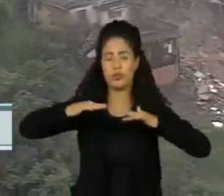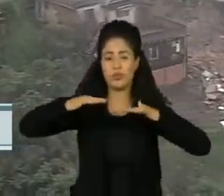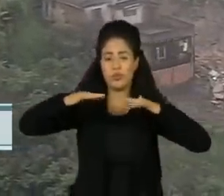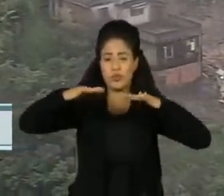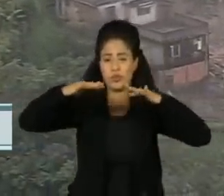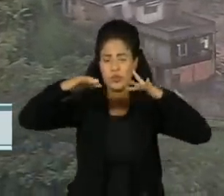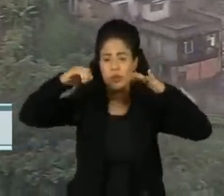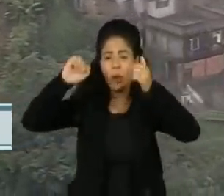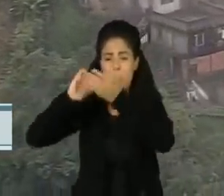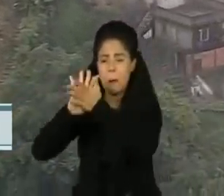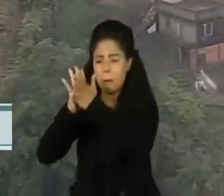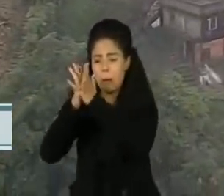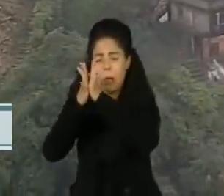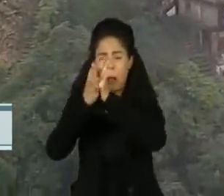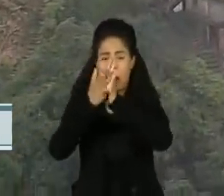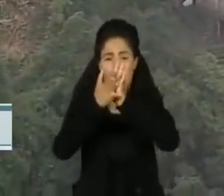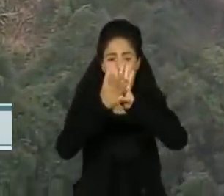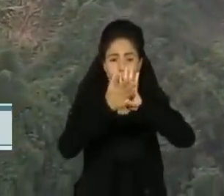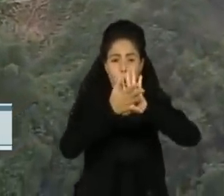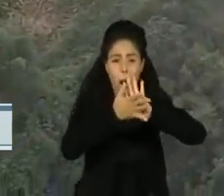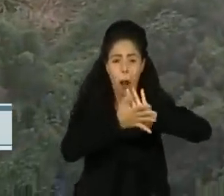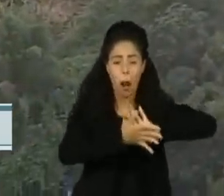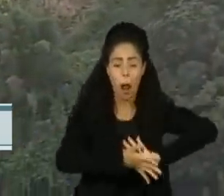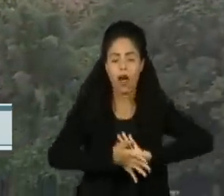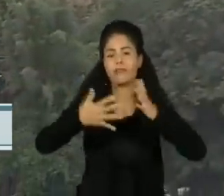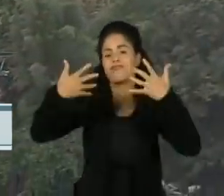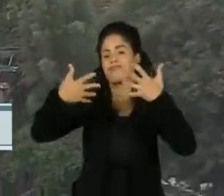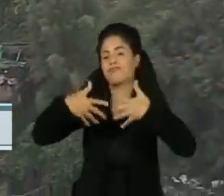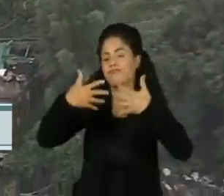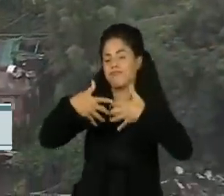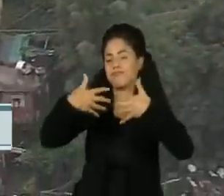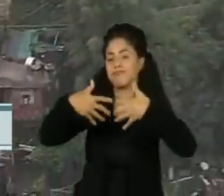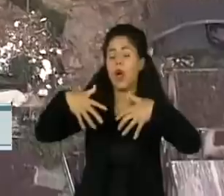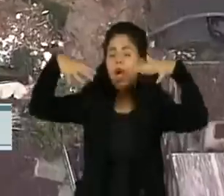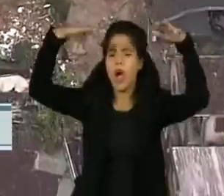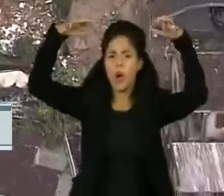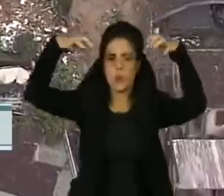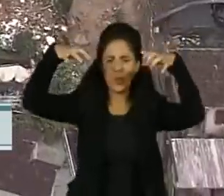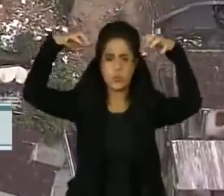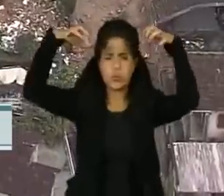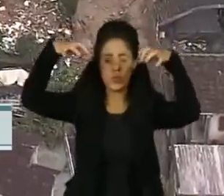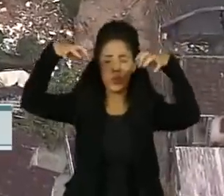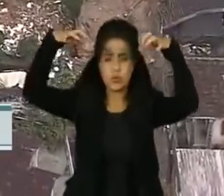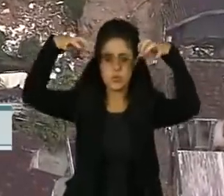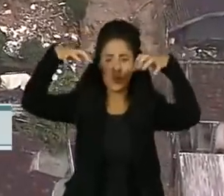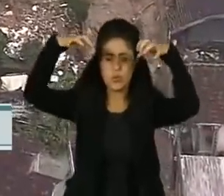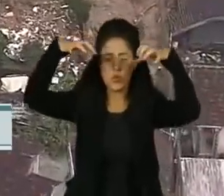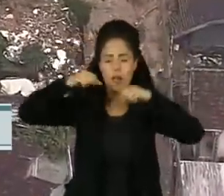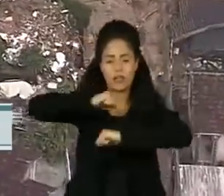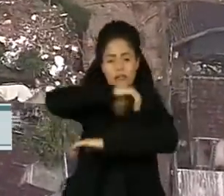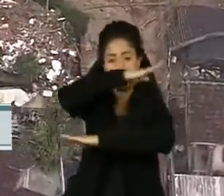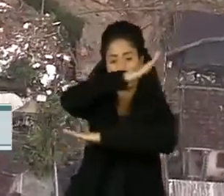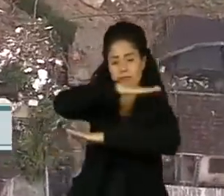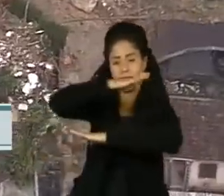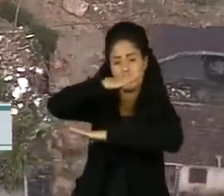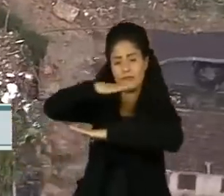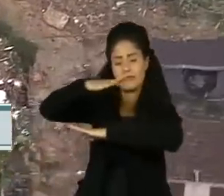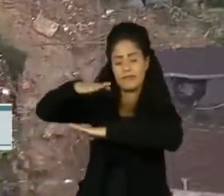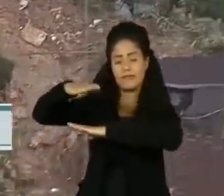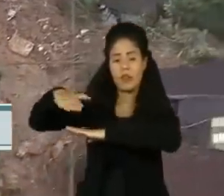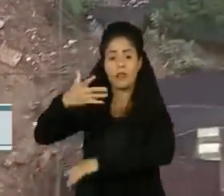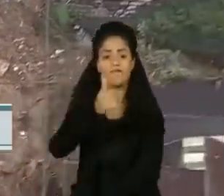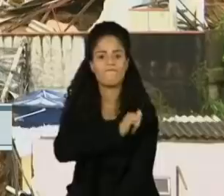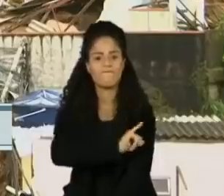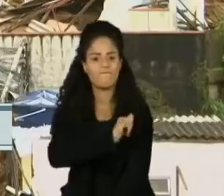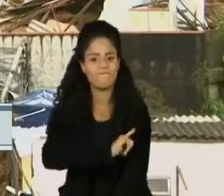destruição tomou conta da cidade de Petrópolis após a forte chuva que caiu na região serrana do Rio de Janeiro no fim da